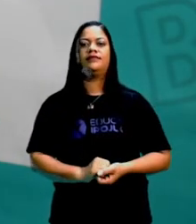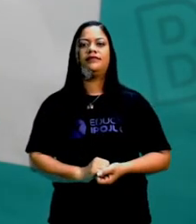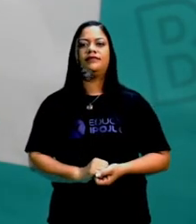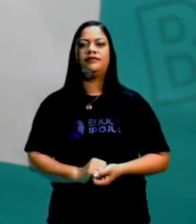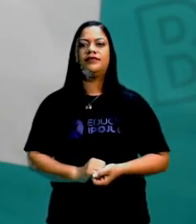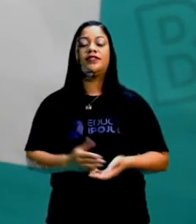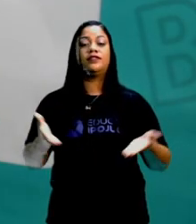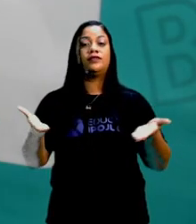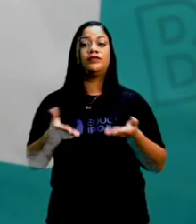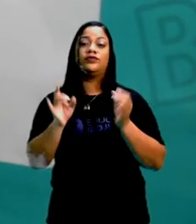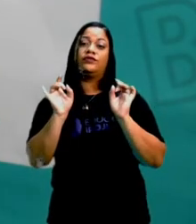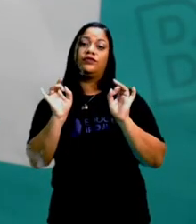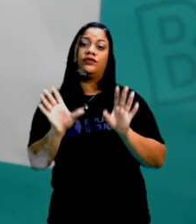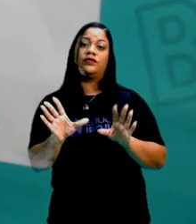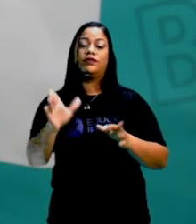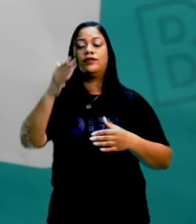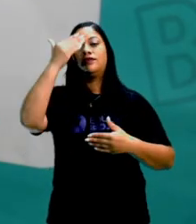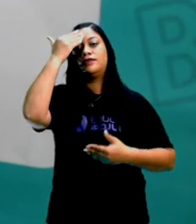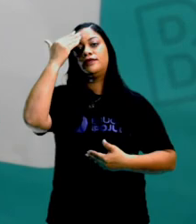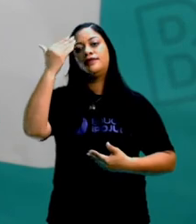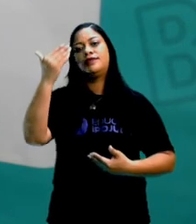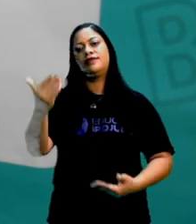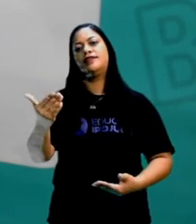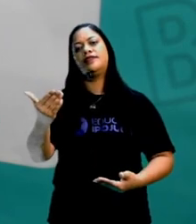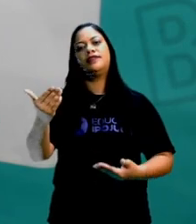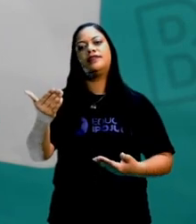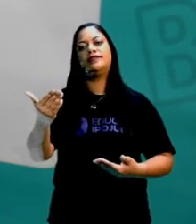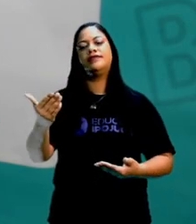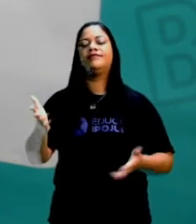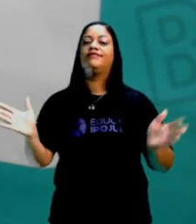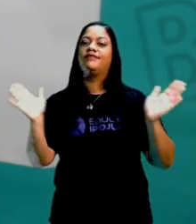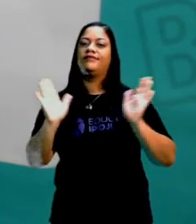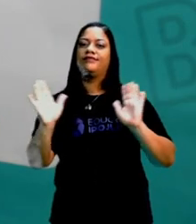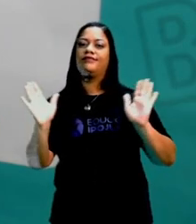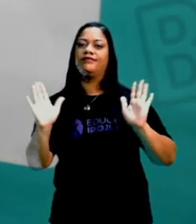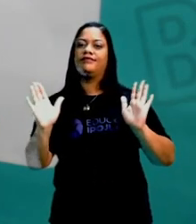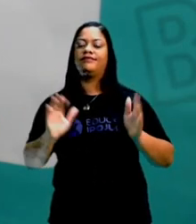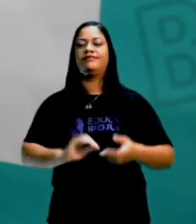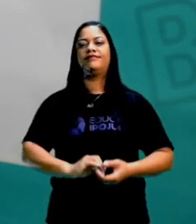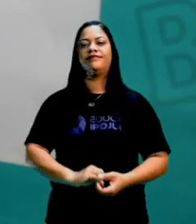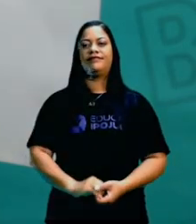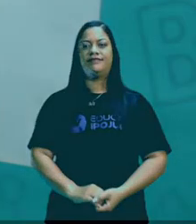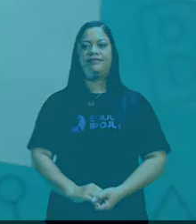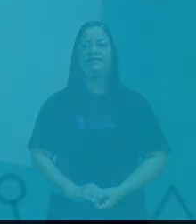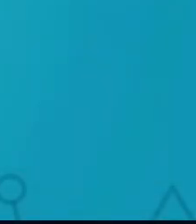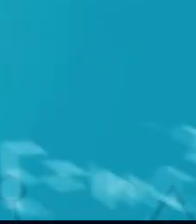E por hoje é só. Muito obrigada! Até a próxima aula! Tchau, tchau!